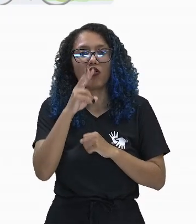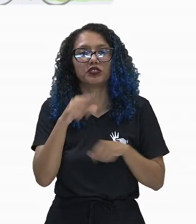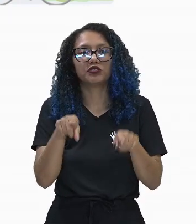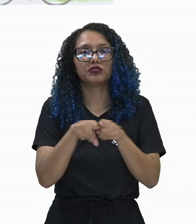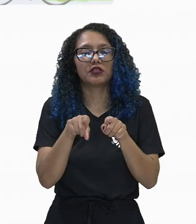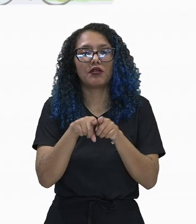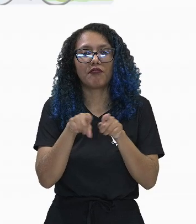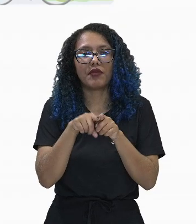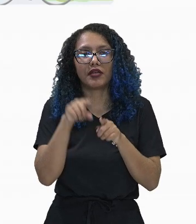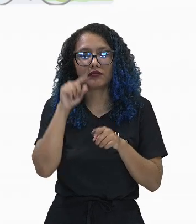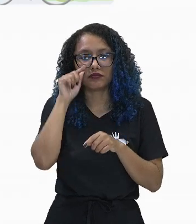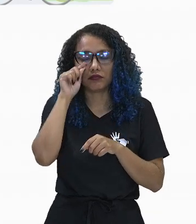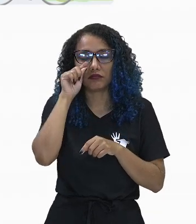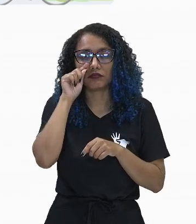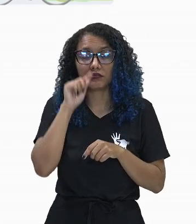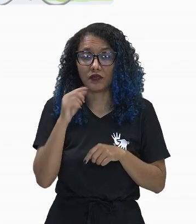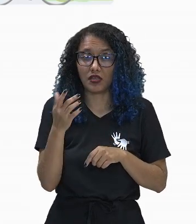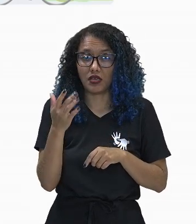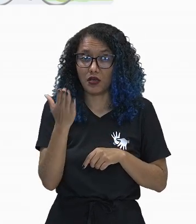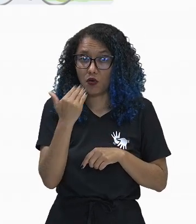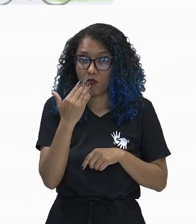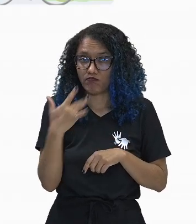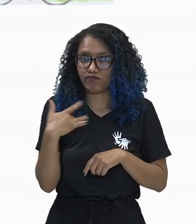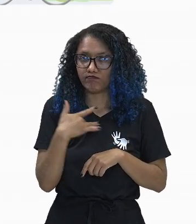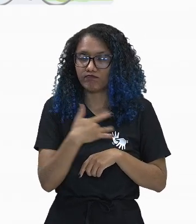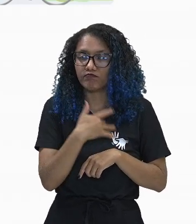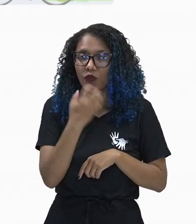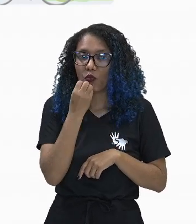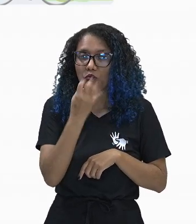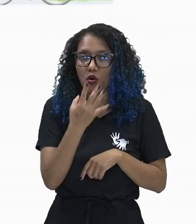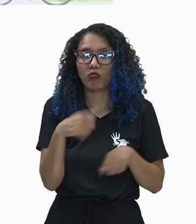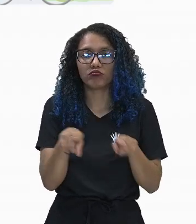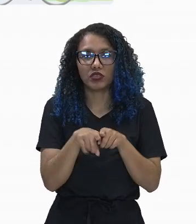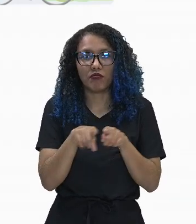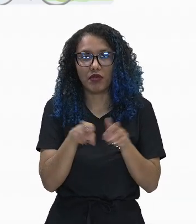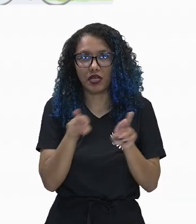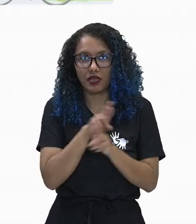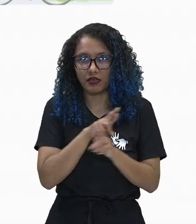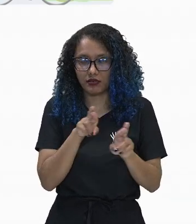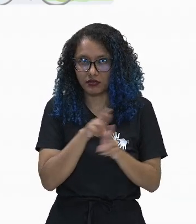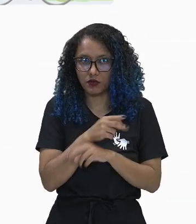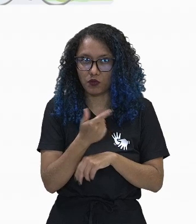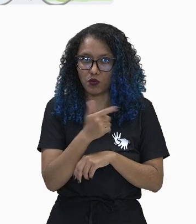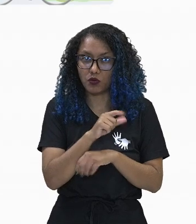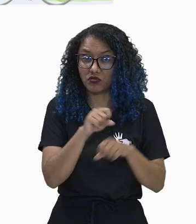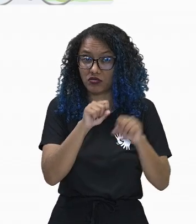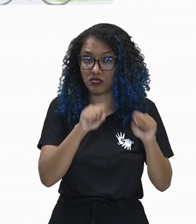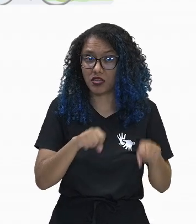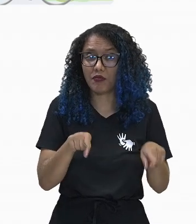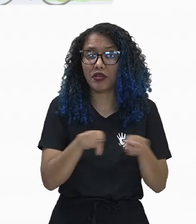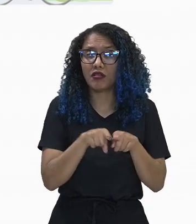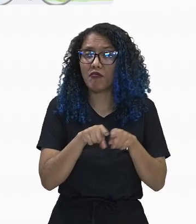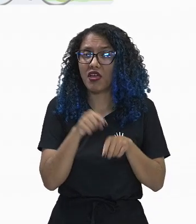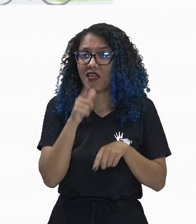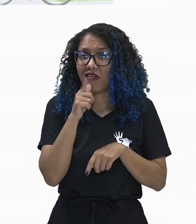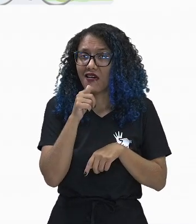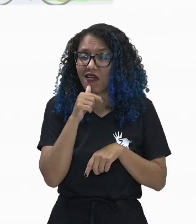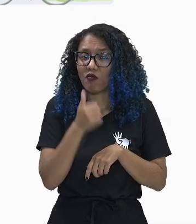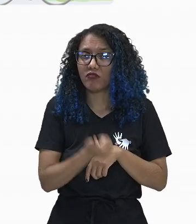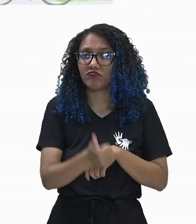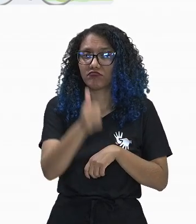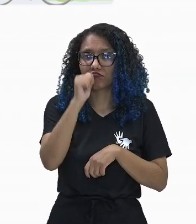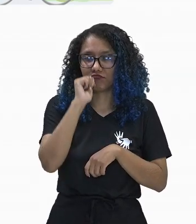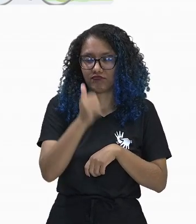temos uma outra relação de semelhança com o sistema anterior à alimentação e aqui beber bastante água,